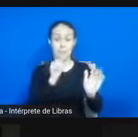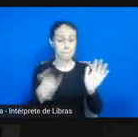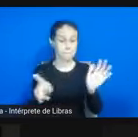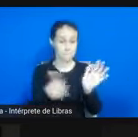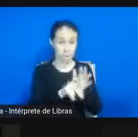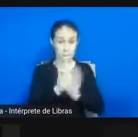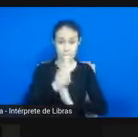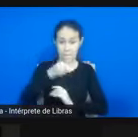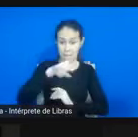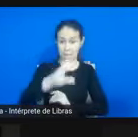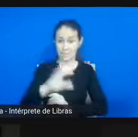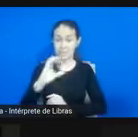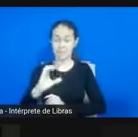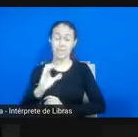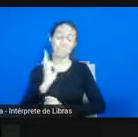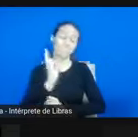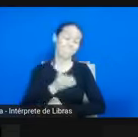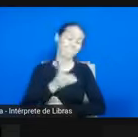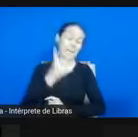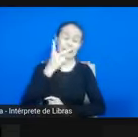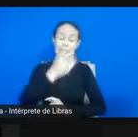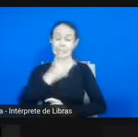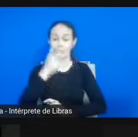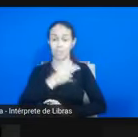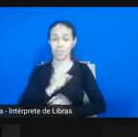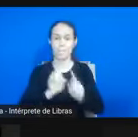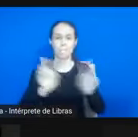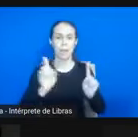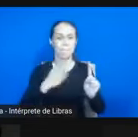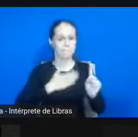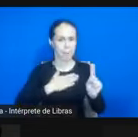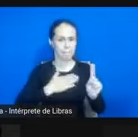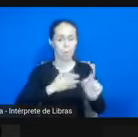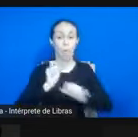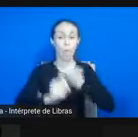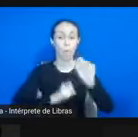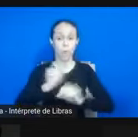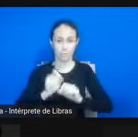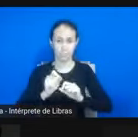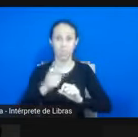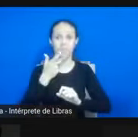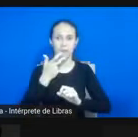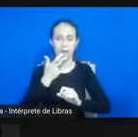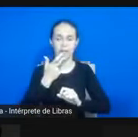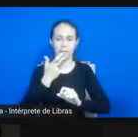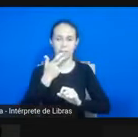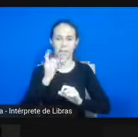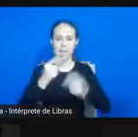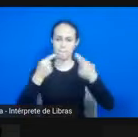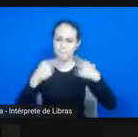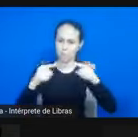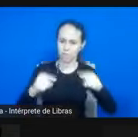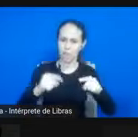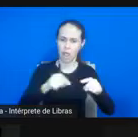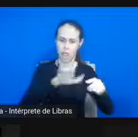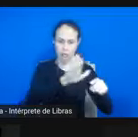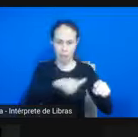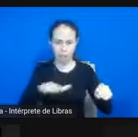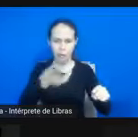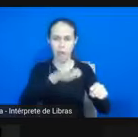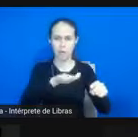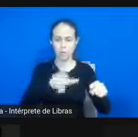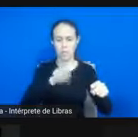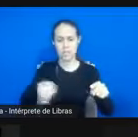muito criticada, traz algo que eu acho fundamental, que é a possibilidade da gente provocar nos alunos uma atitude historiadora.